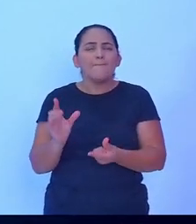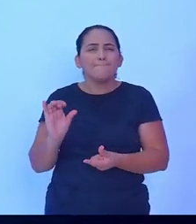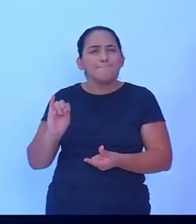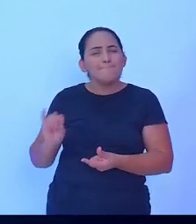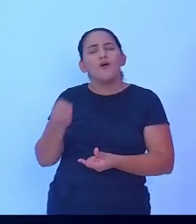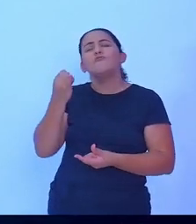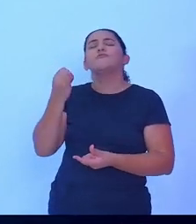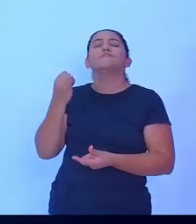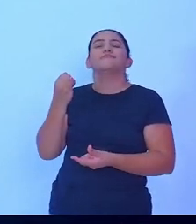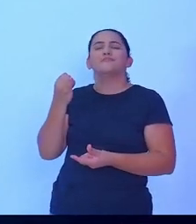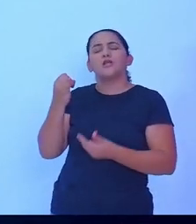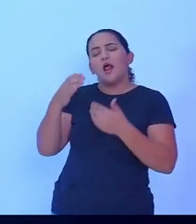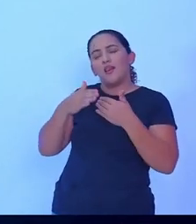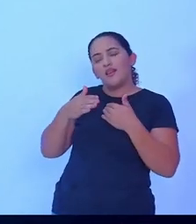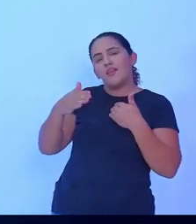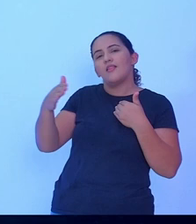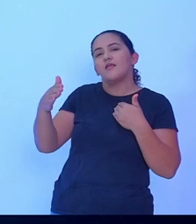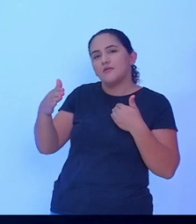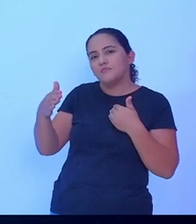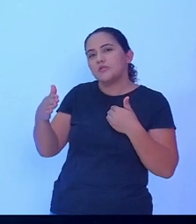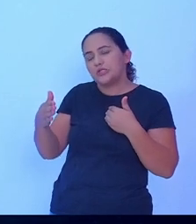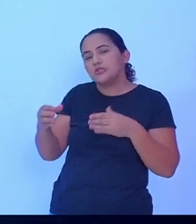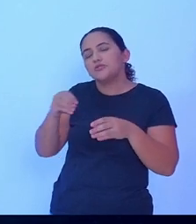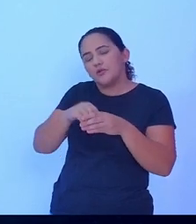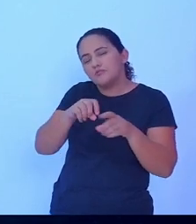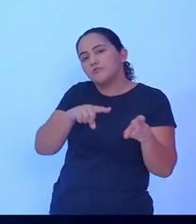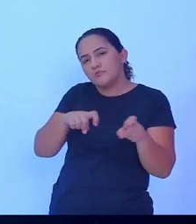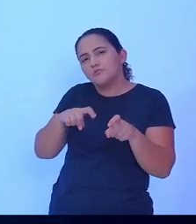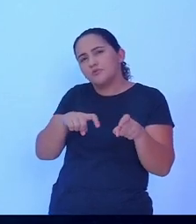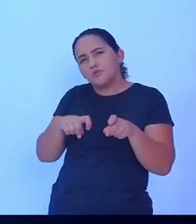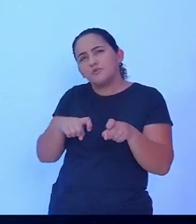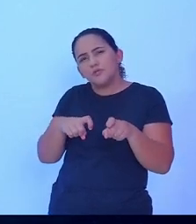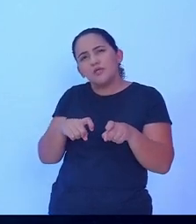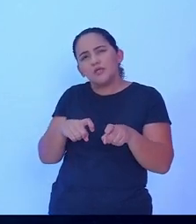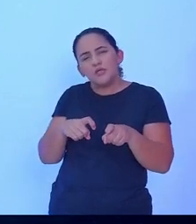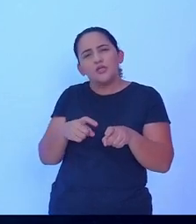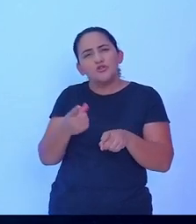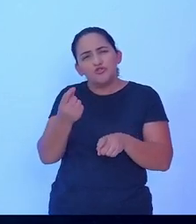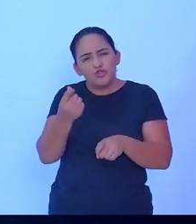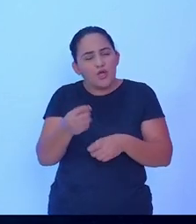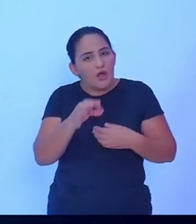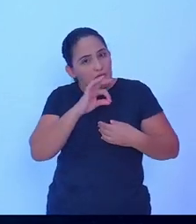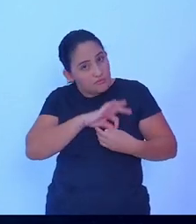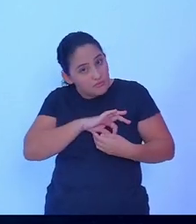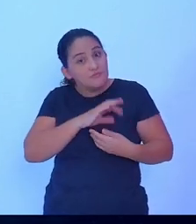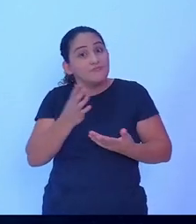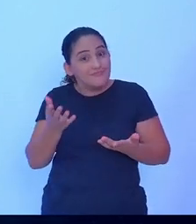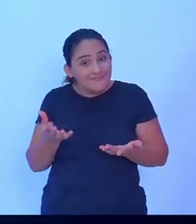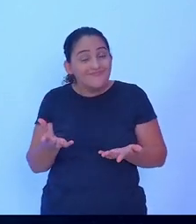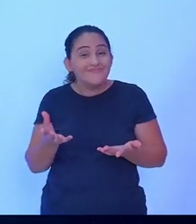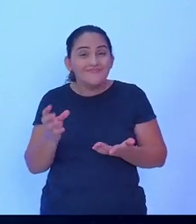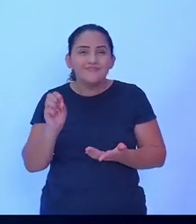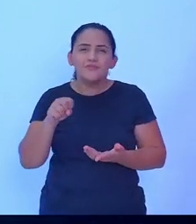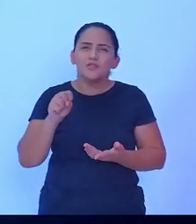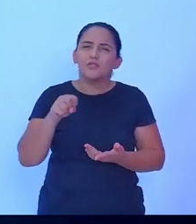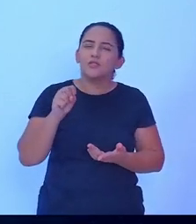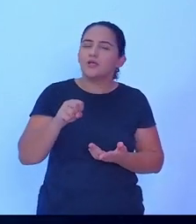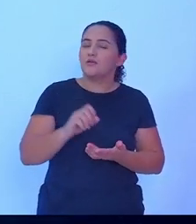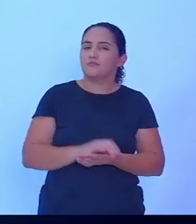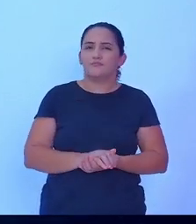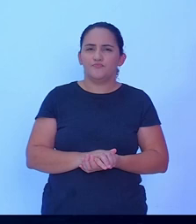mim permanecer no campo com a rentabilidade. Rentabilidade quando a gente adquire